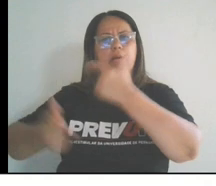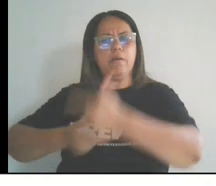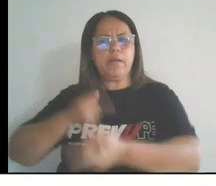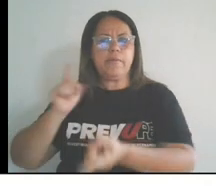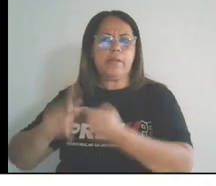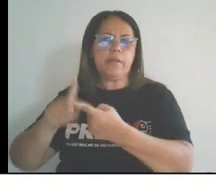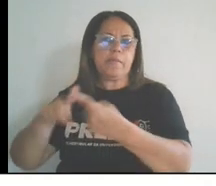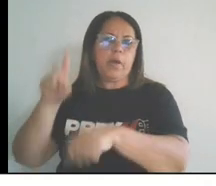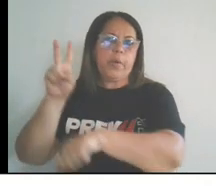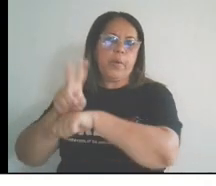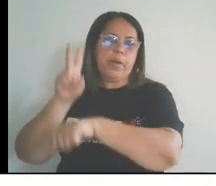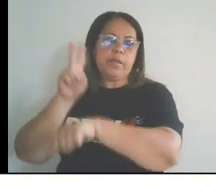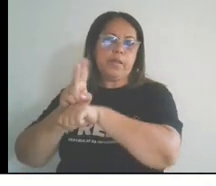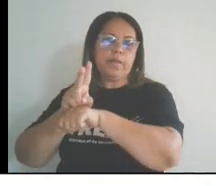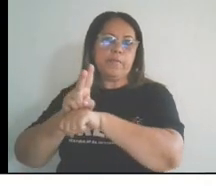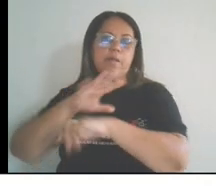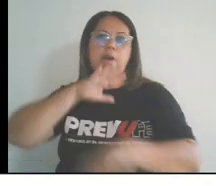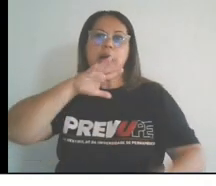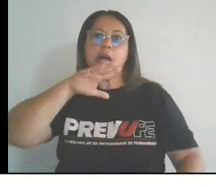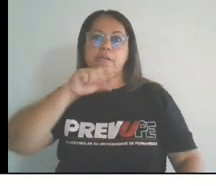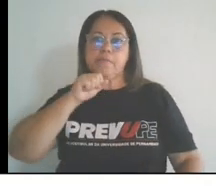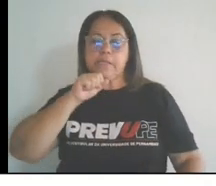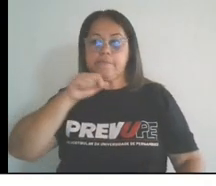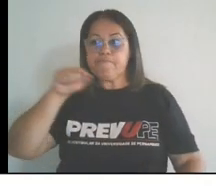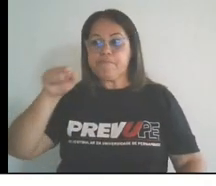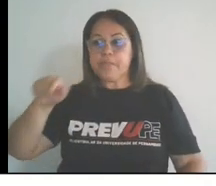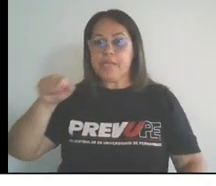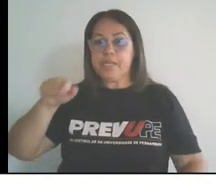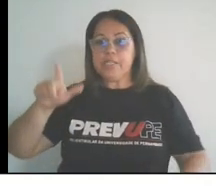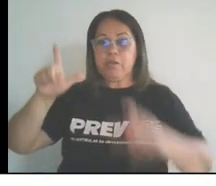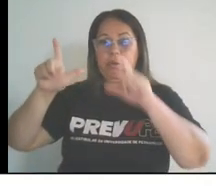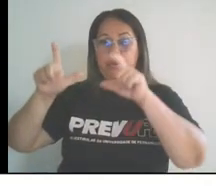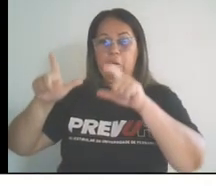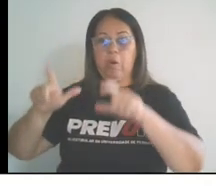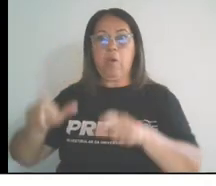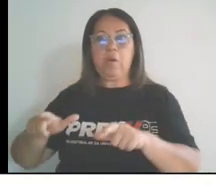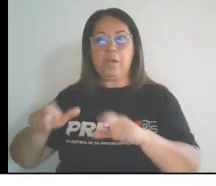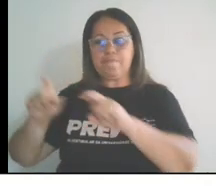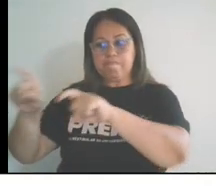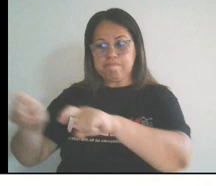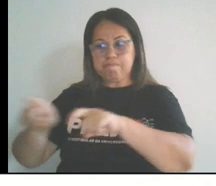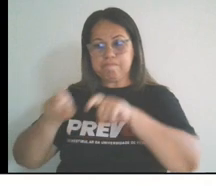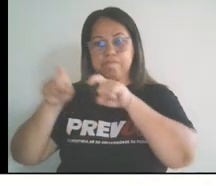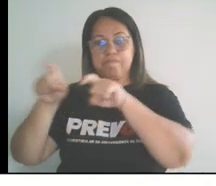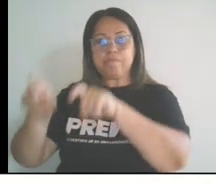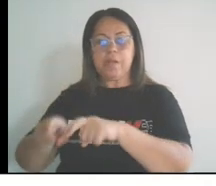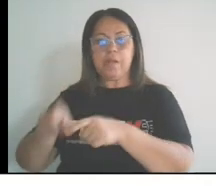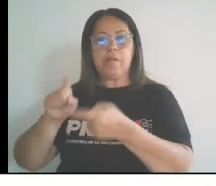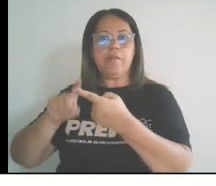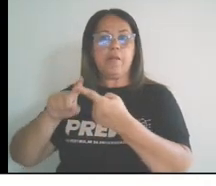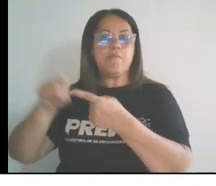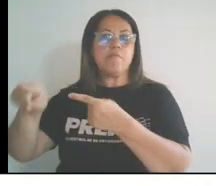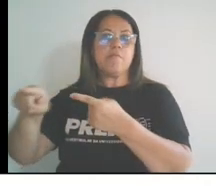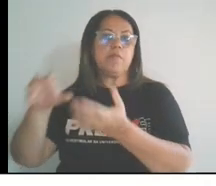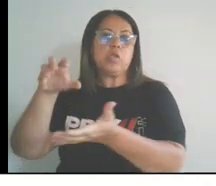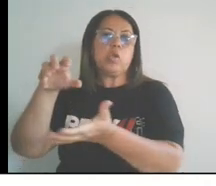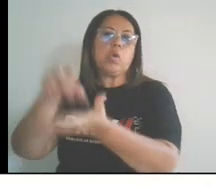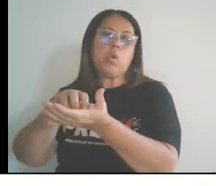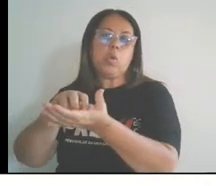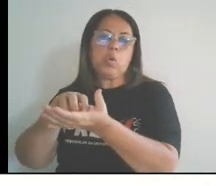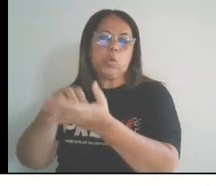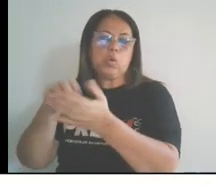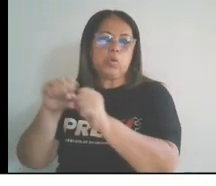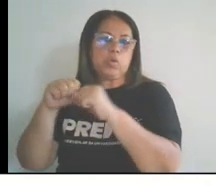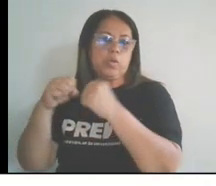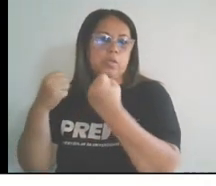Essas propriedades rurais tornaram-se também núcleos sociais, vamos dizer assim, em administrativos